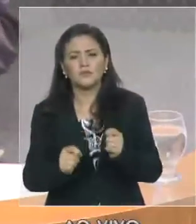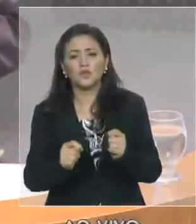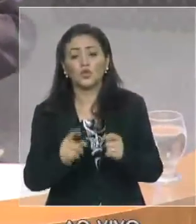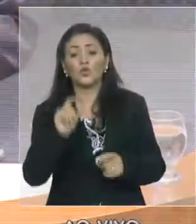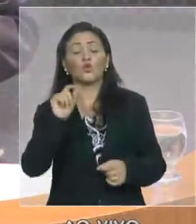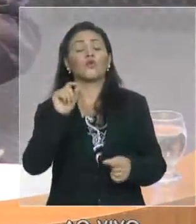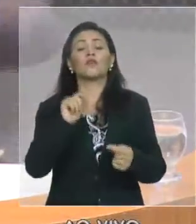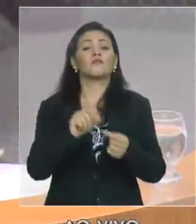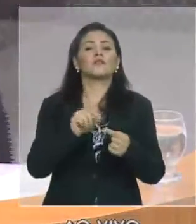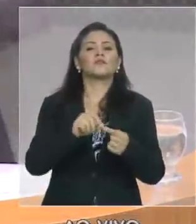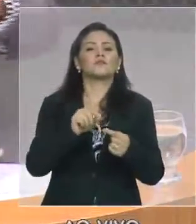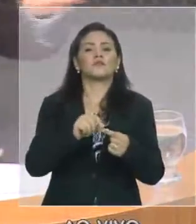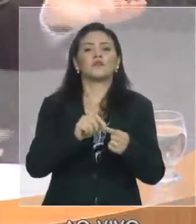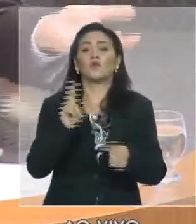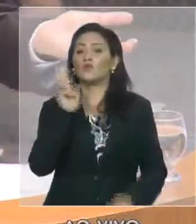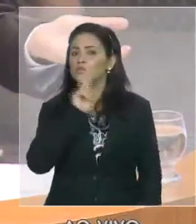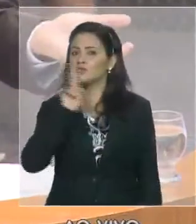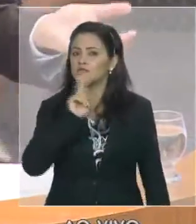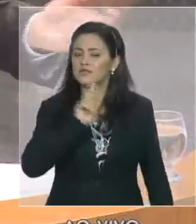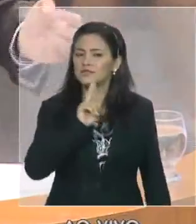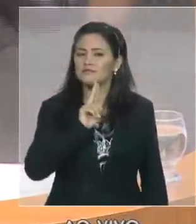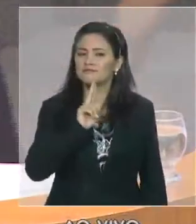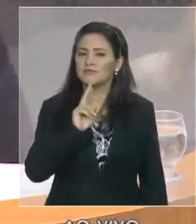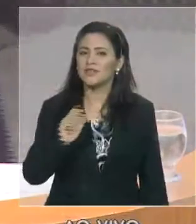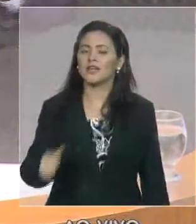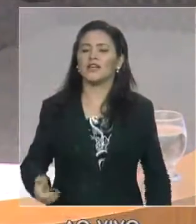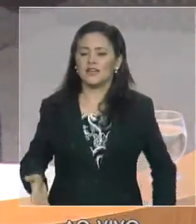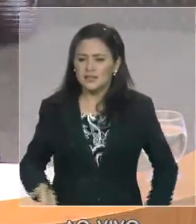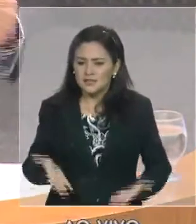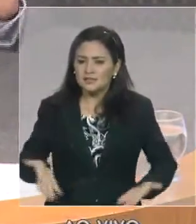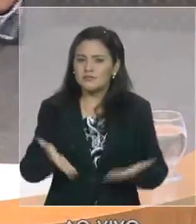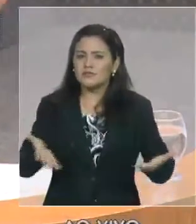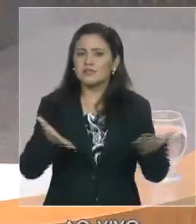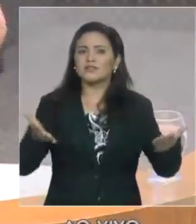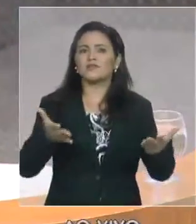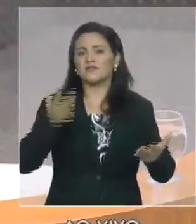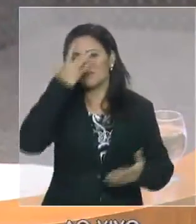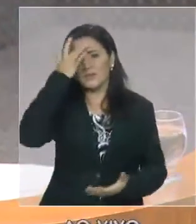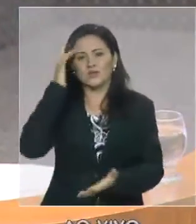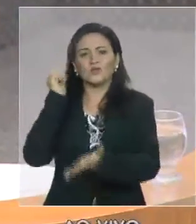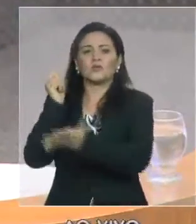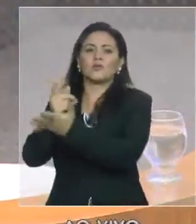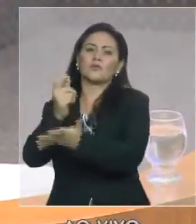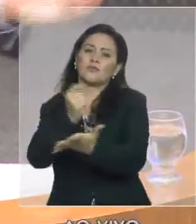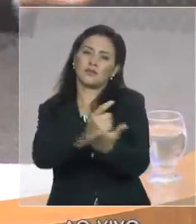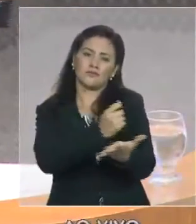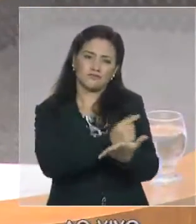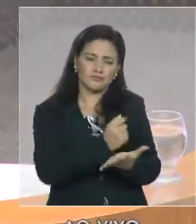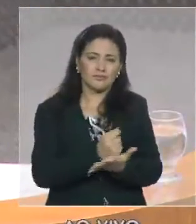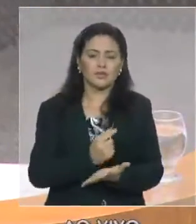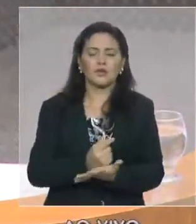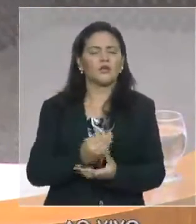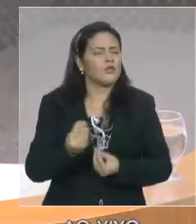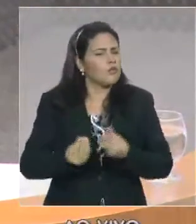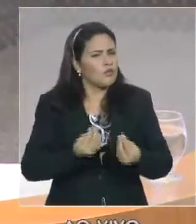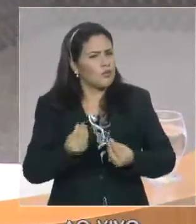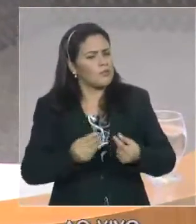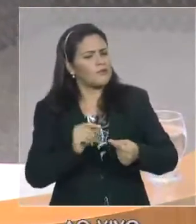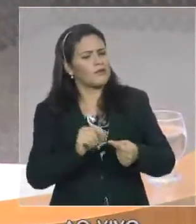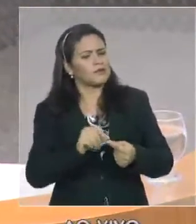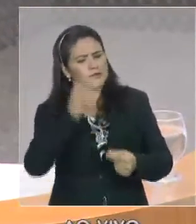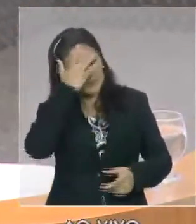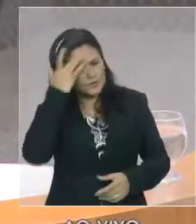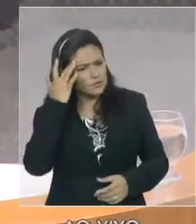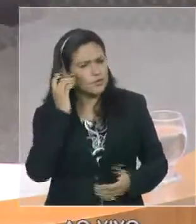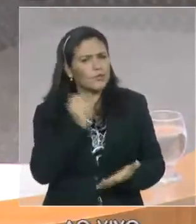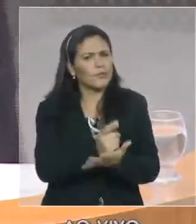resultados? Estimular o consumo. E qual o caminho mais rápido para estimular o consumo? É o